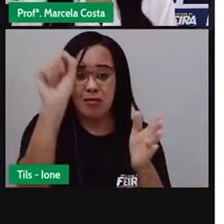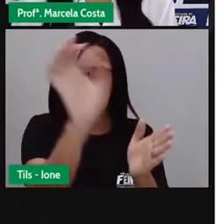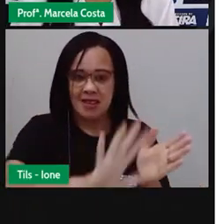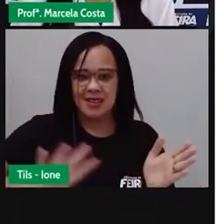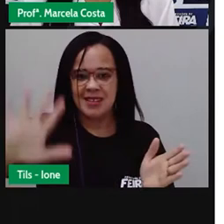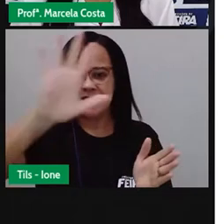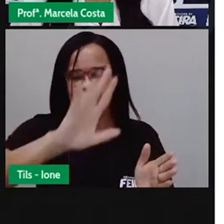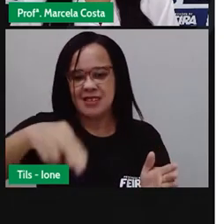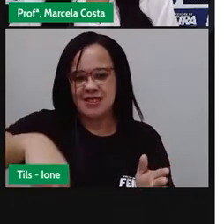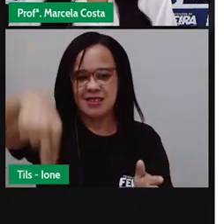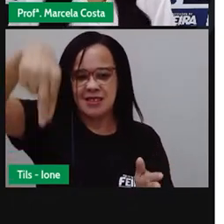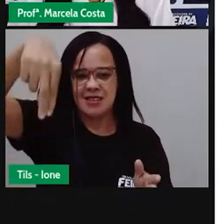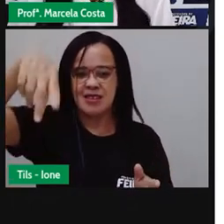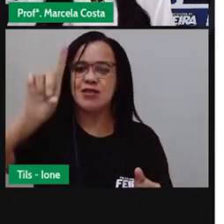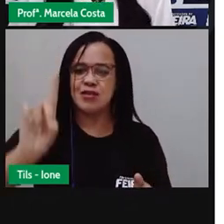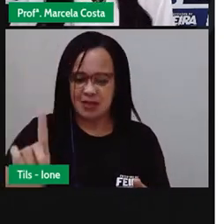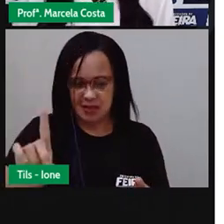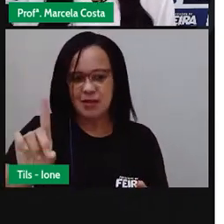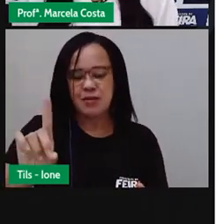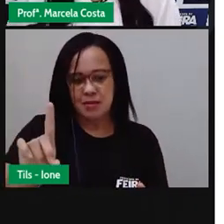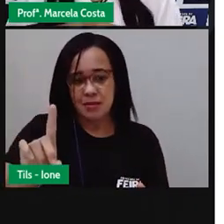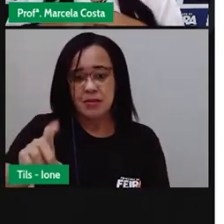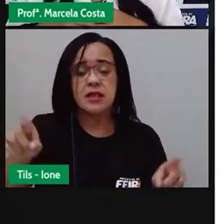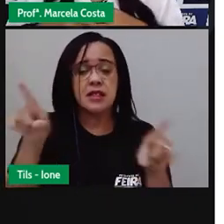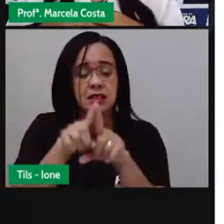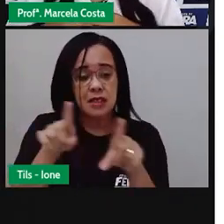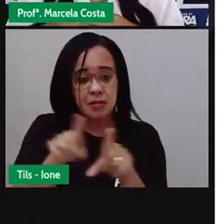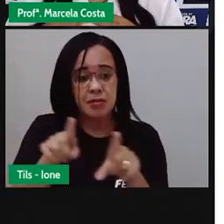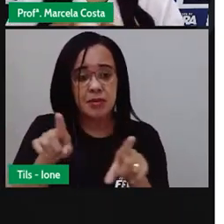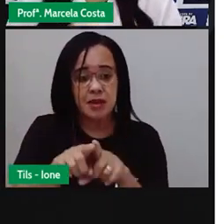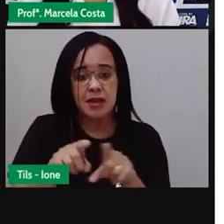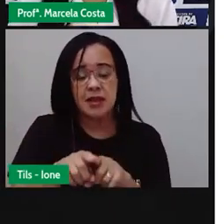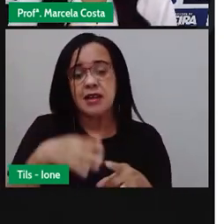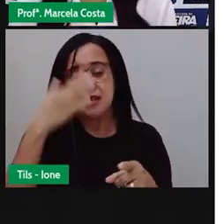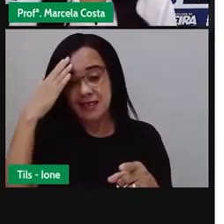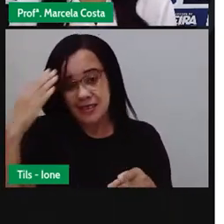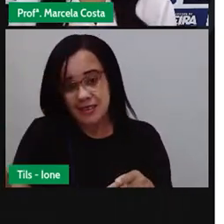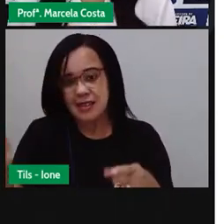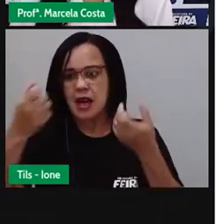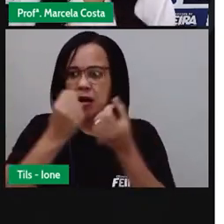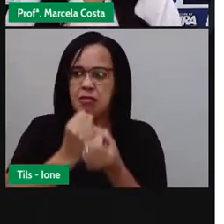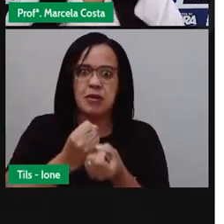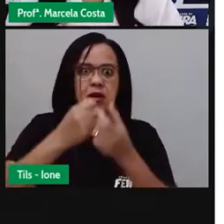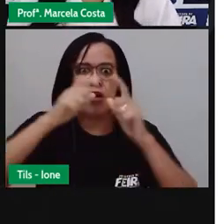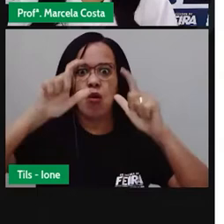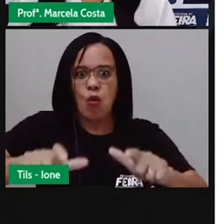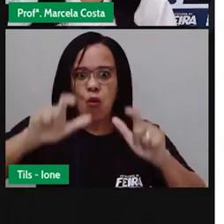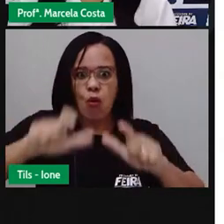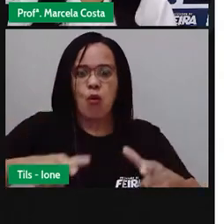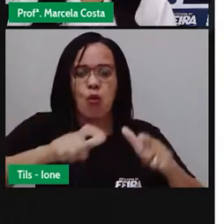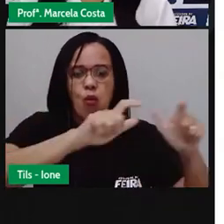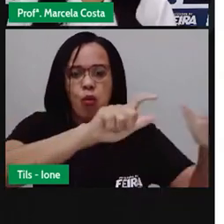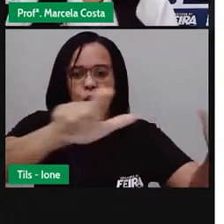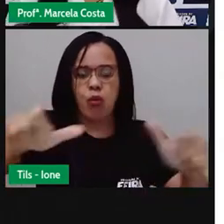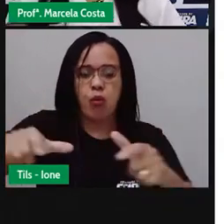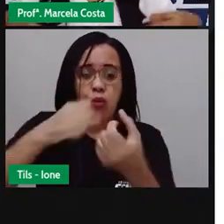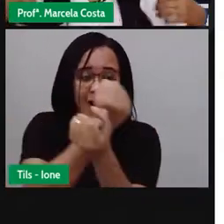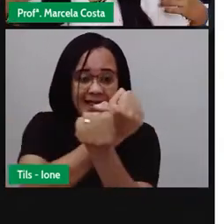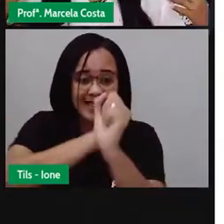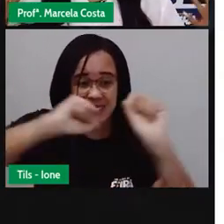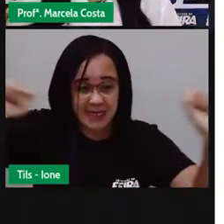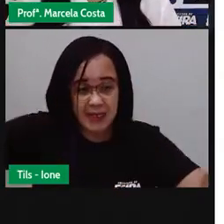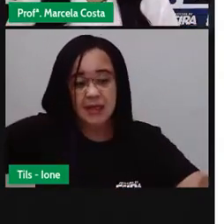nordeste. A gente já viu que é uma das maiores regiões do Brasil, composta por nove estados.